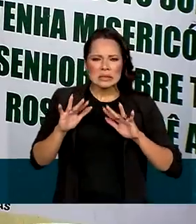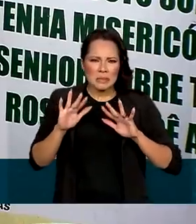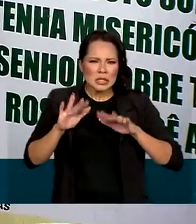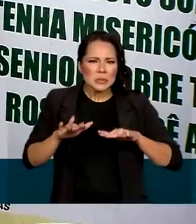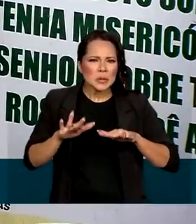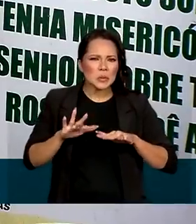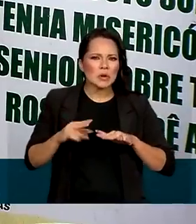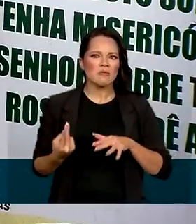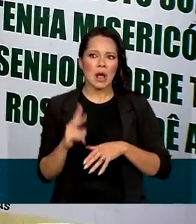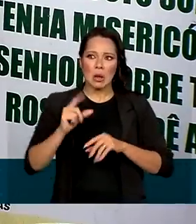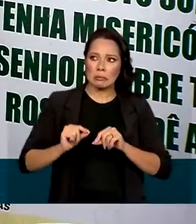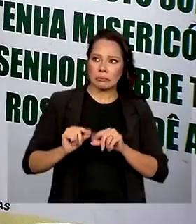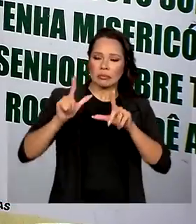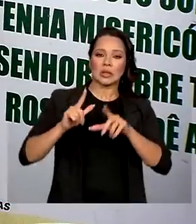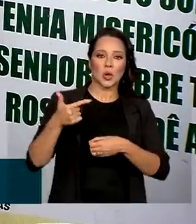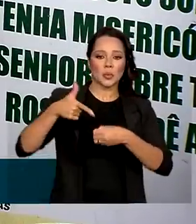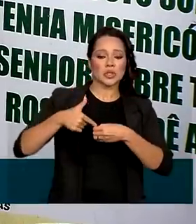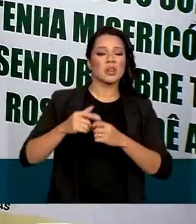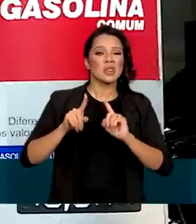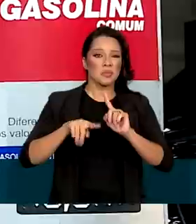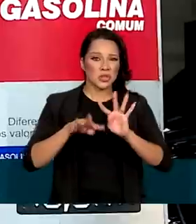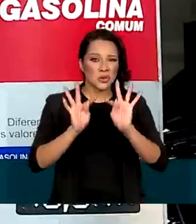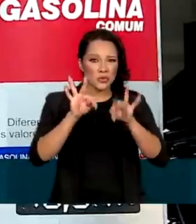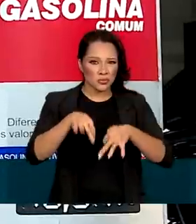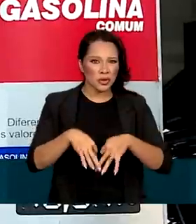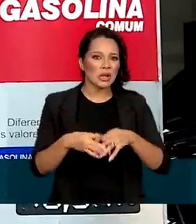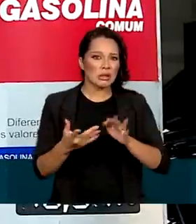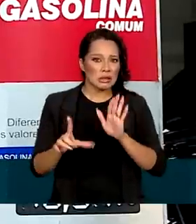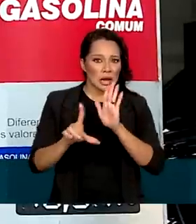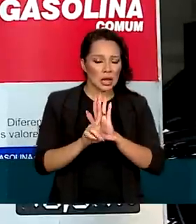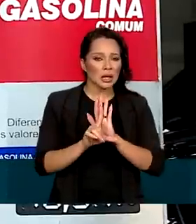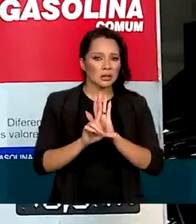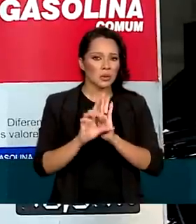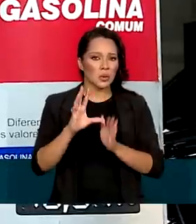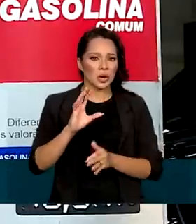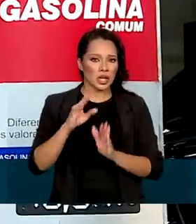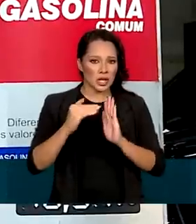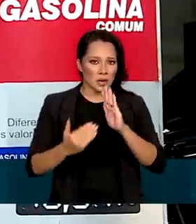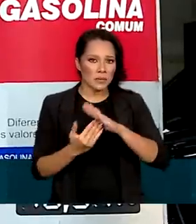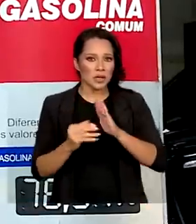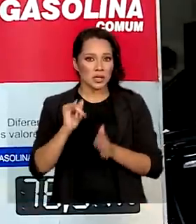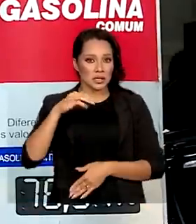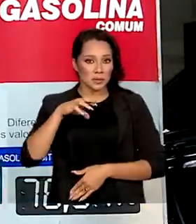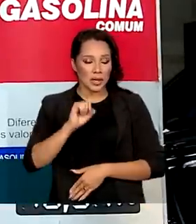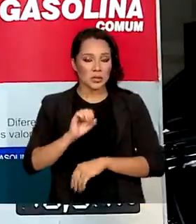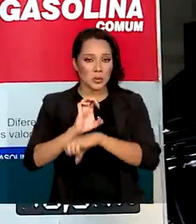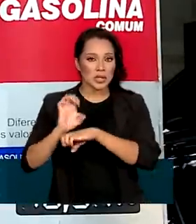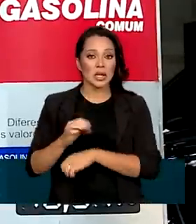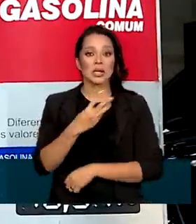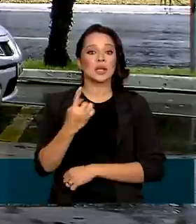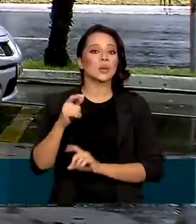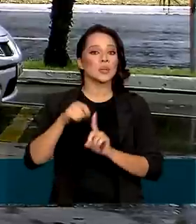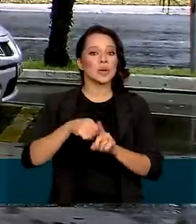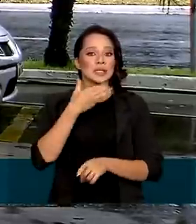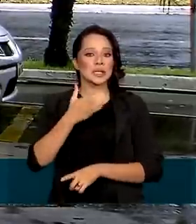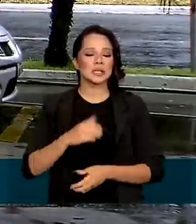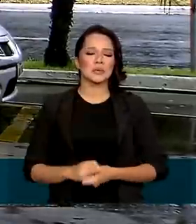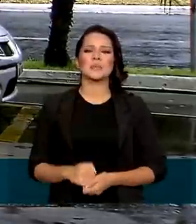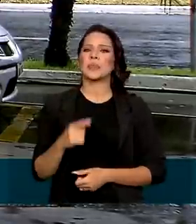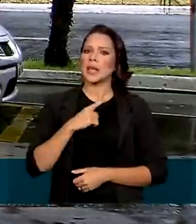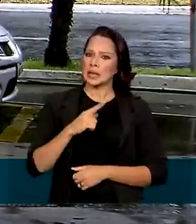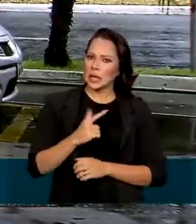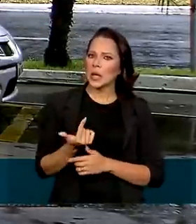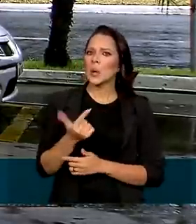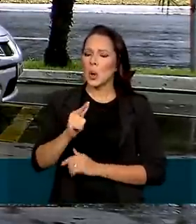depois do fim da vigência da lei que limita as alíquotas do ICMS nos estados em 31 de dezembro. Existem